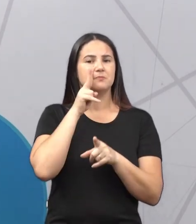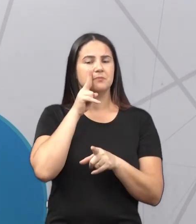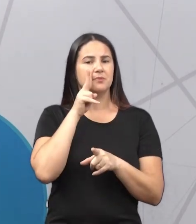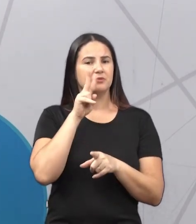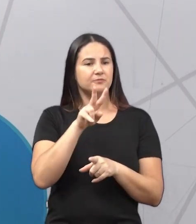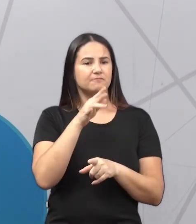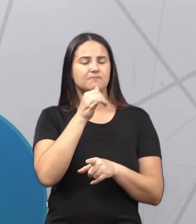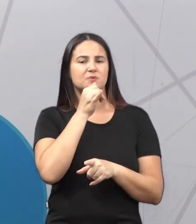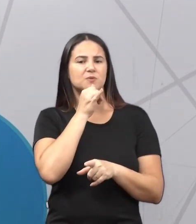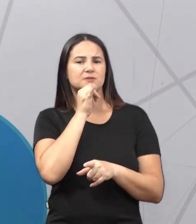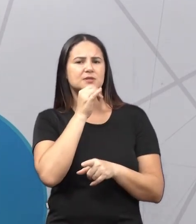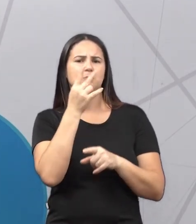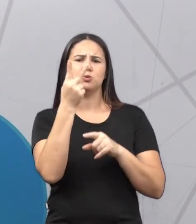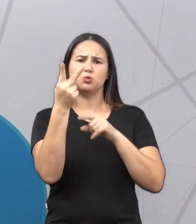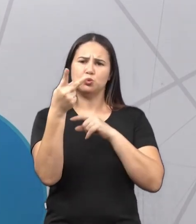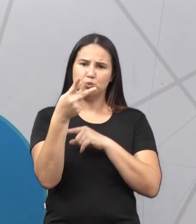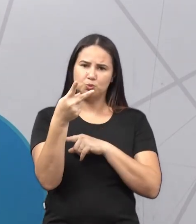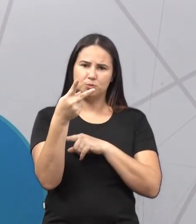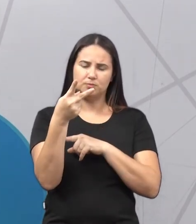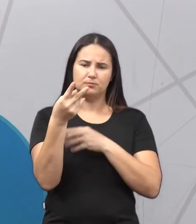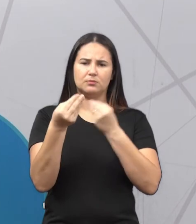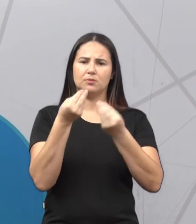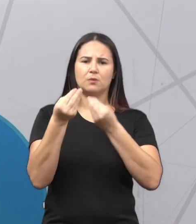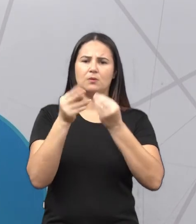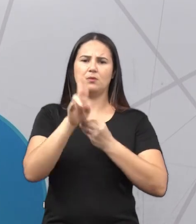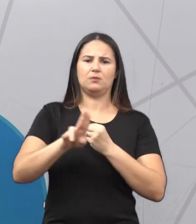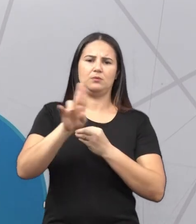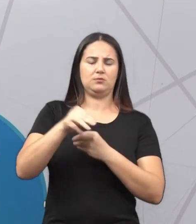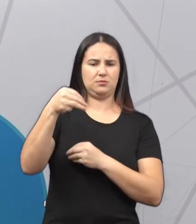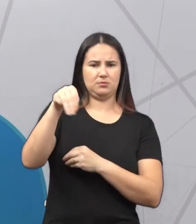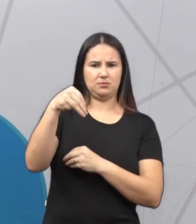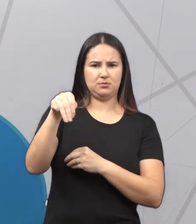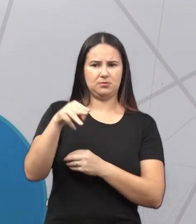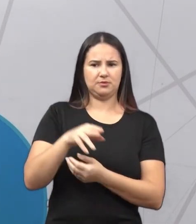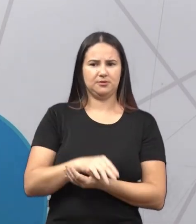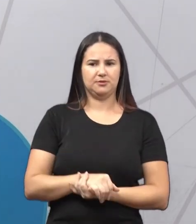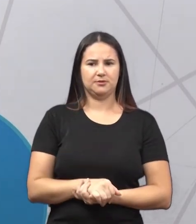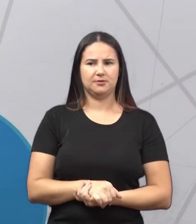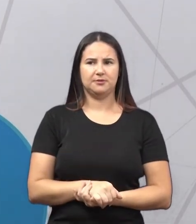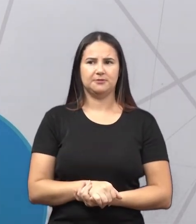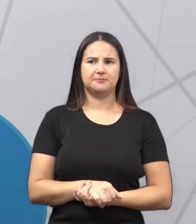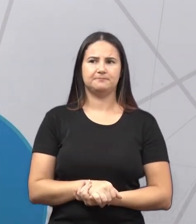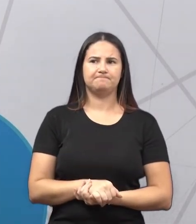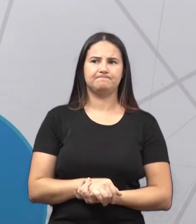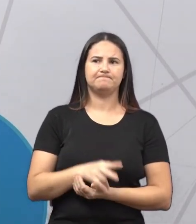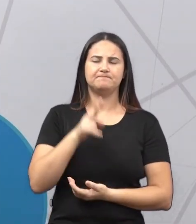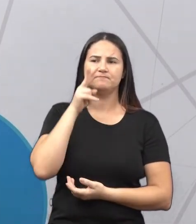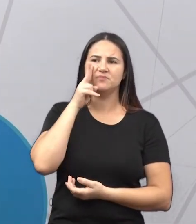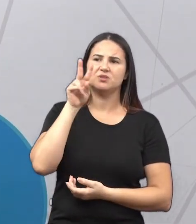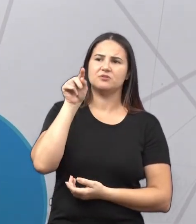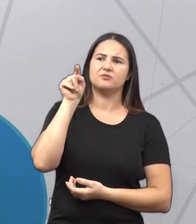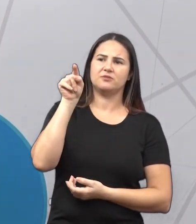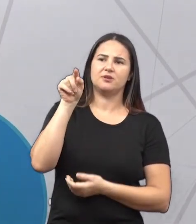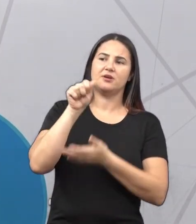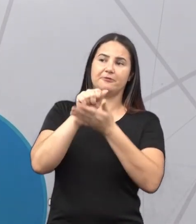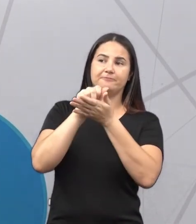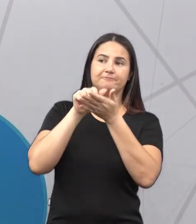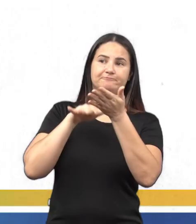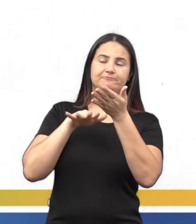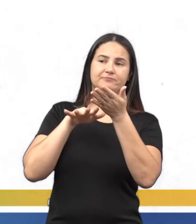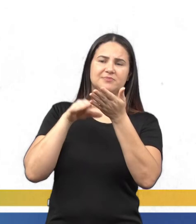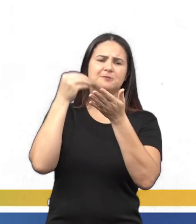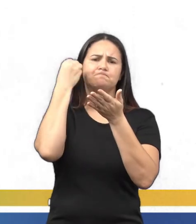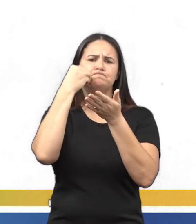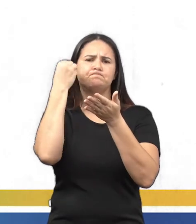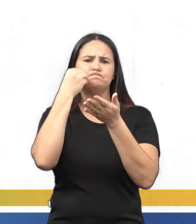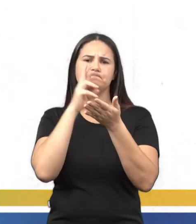usa essa linguagem na matemática, tá? Então, eu fico com uma sugestão para vocês, tá? Resolver essa questão,